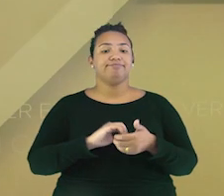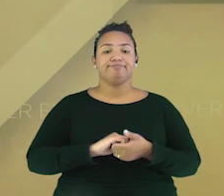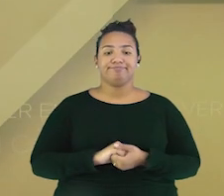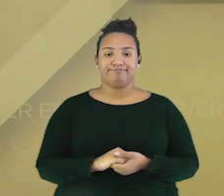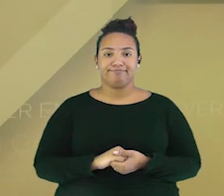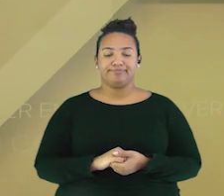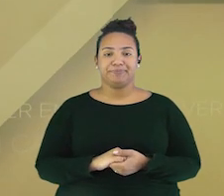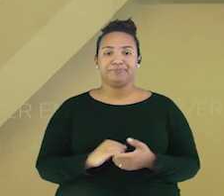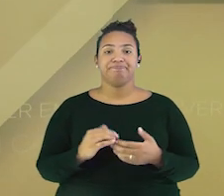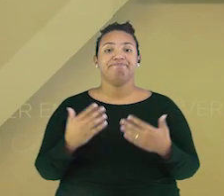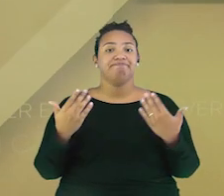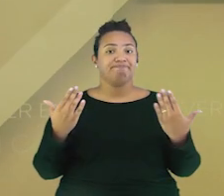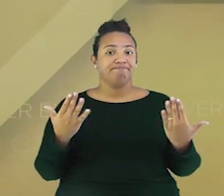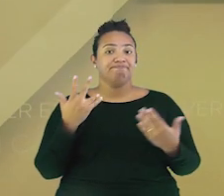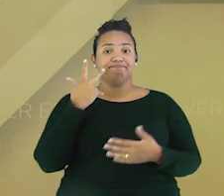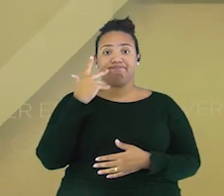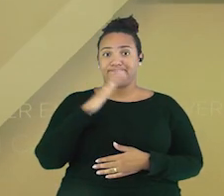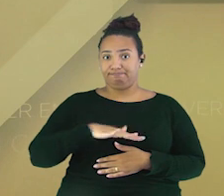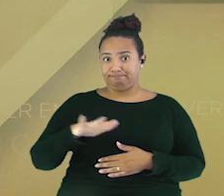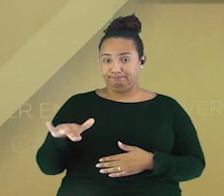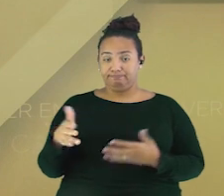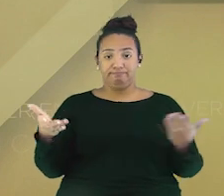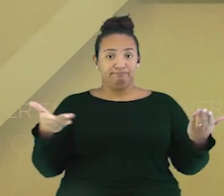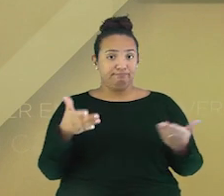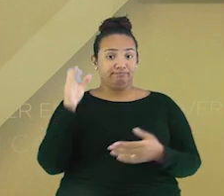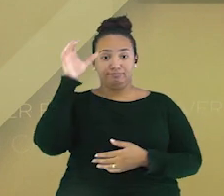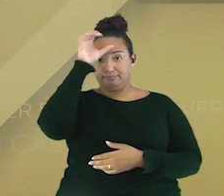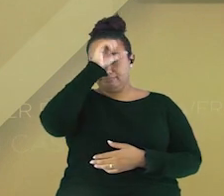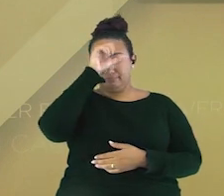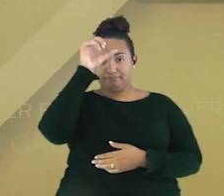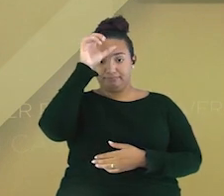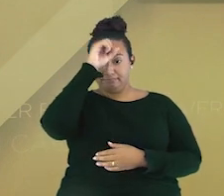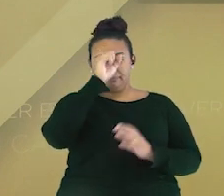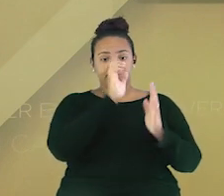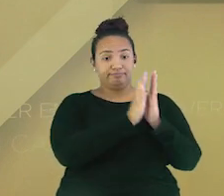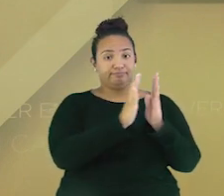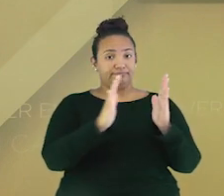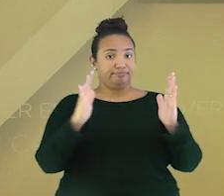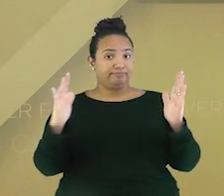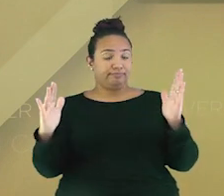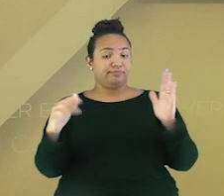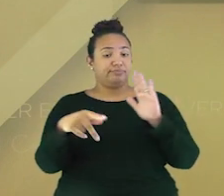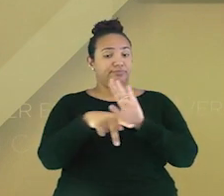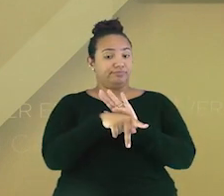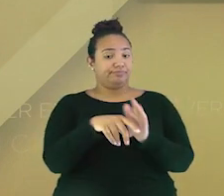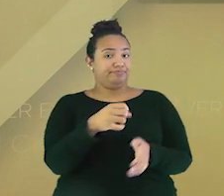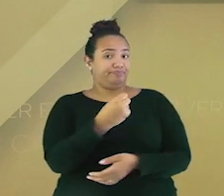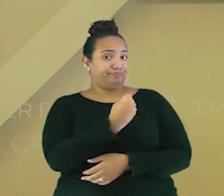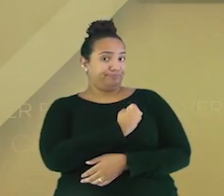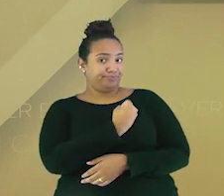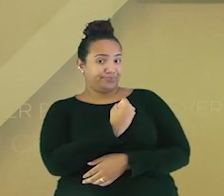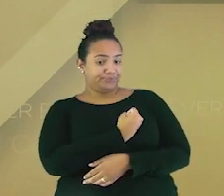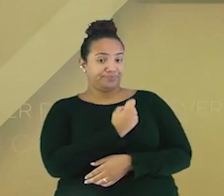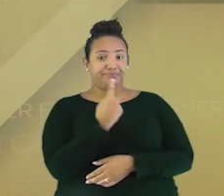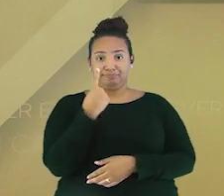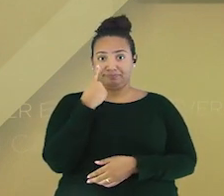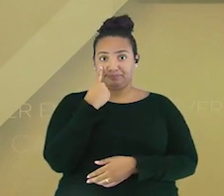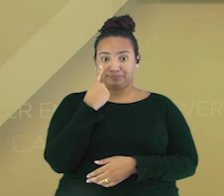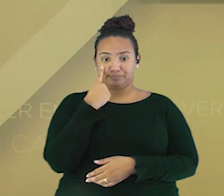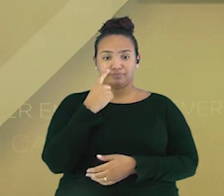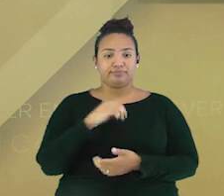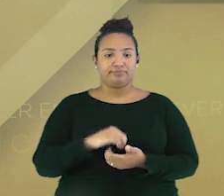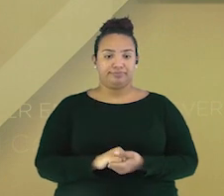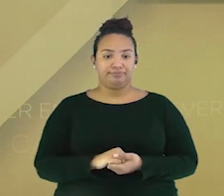Crianças, agora nós vamos começar a estudar a sequência numérica. Aqui nós temos uma sequência de números.